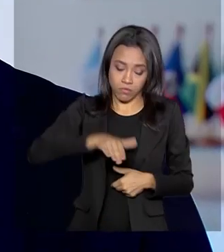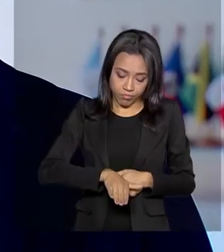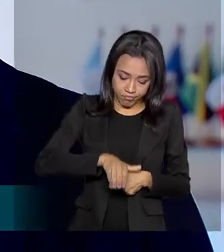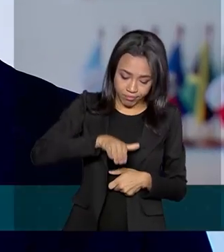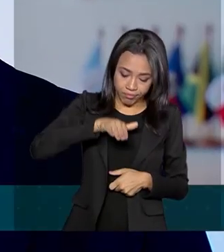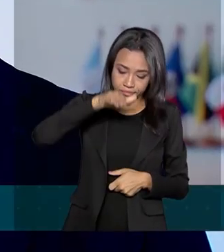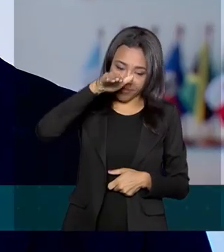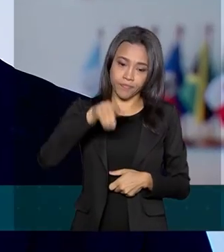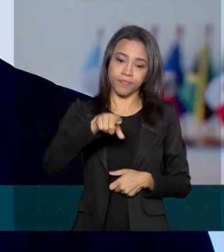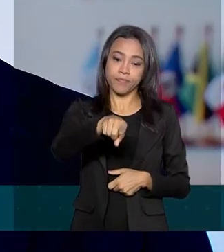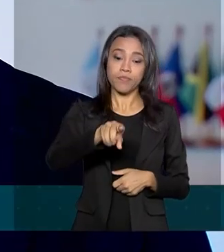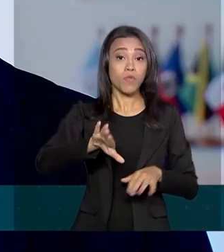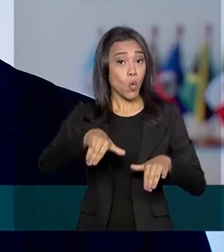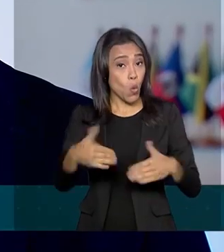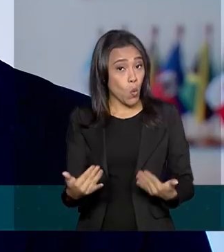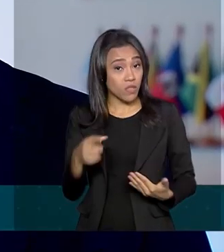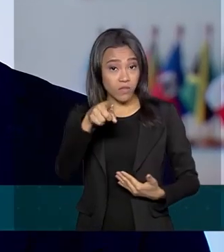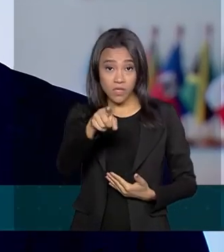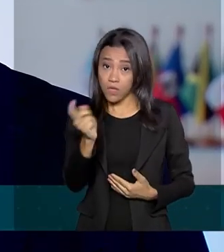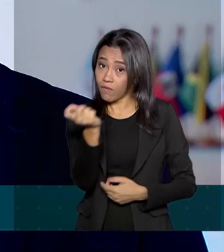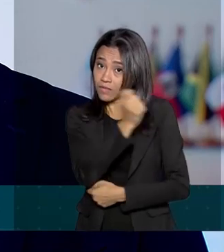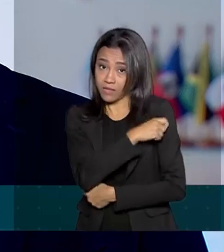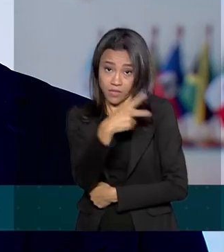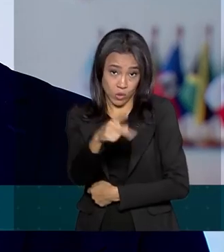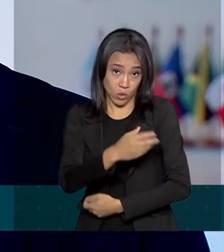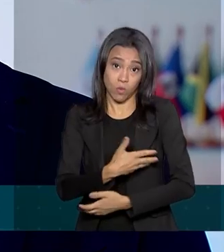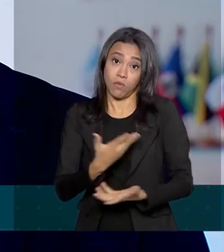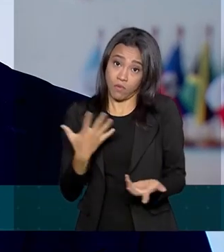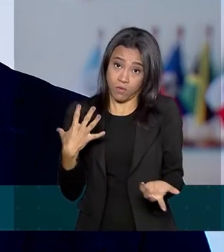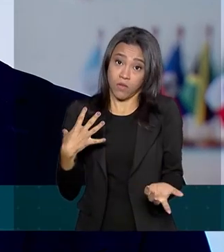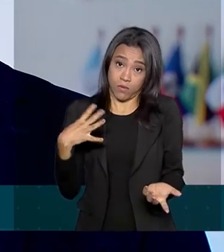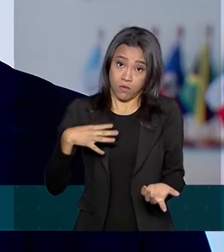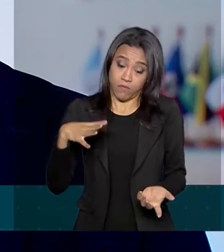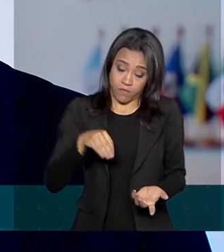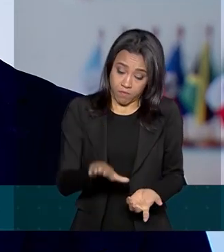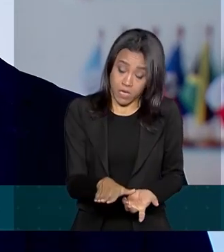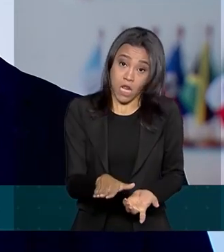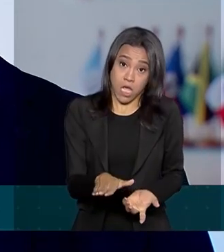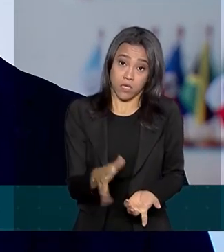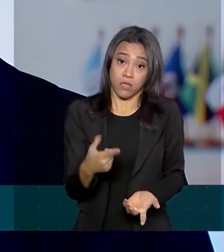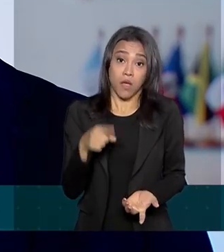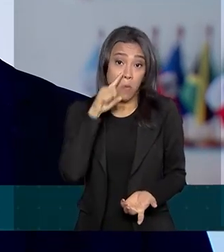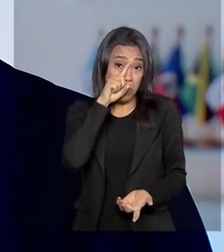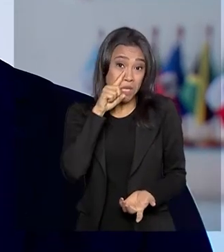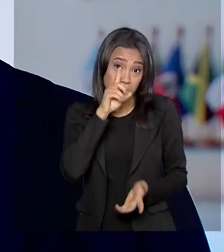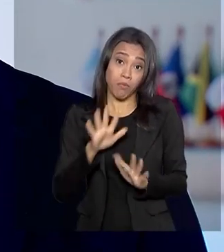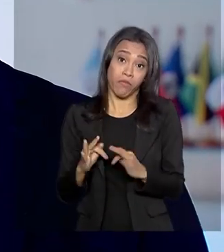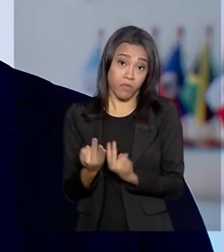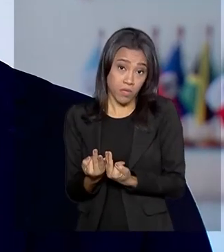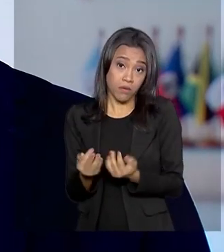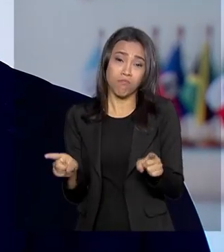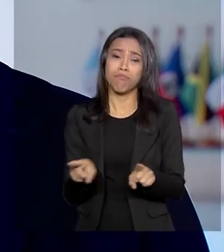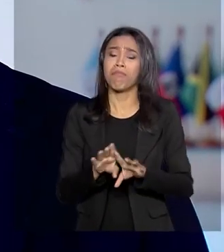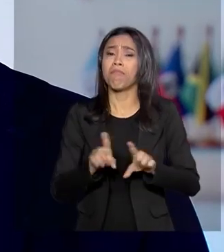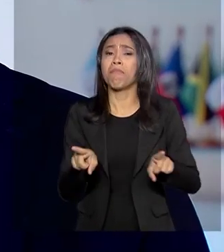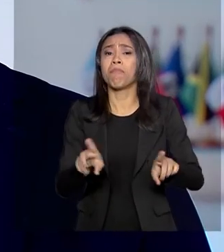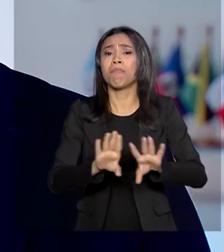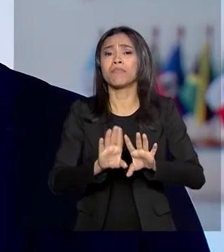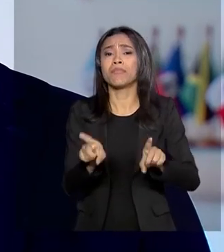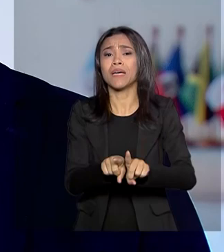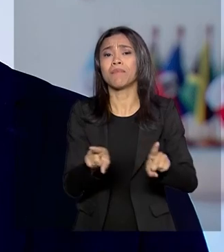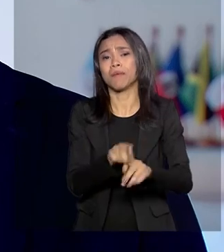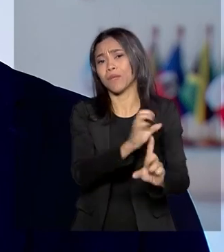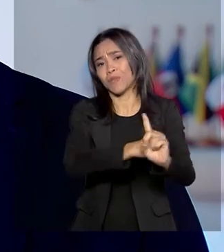não vacina a sua criança, você gera um risco não só para a sua família, mas para toda a comunidade